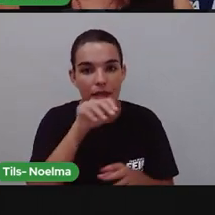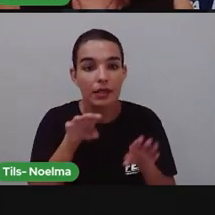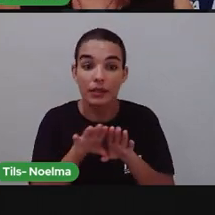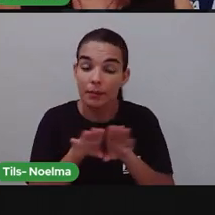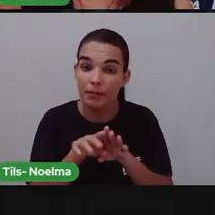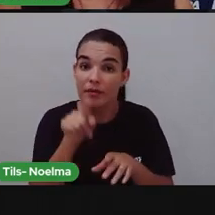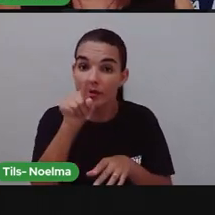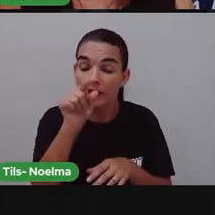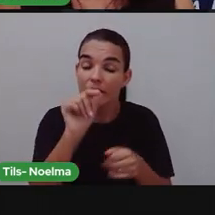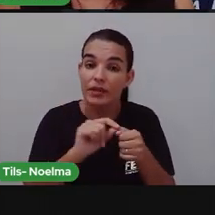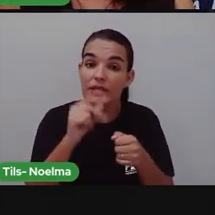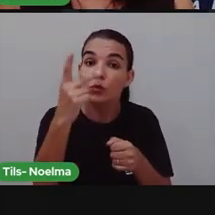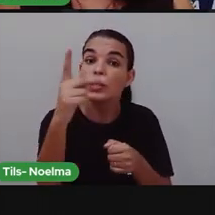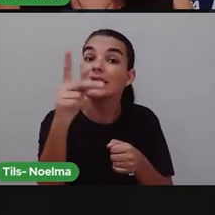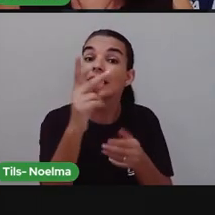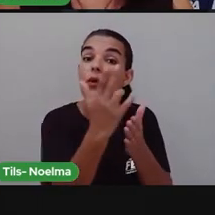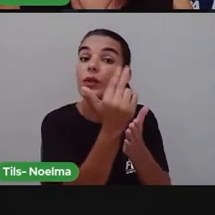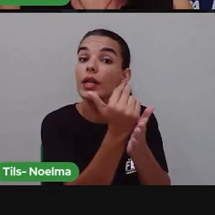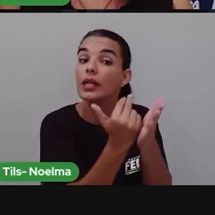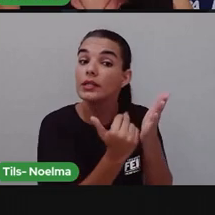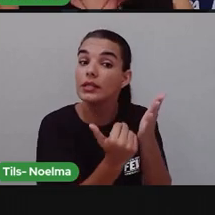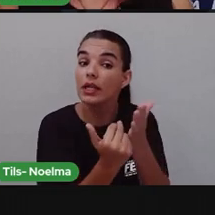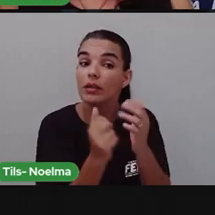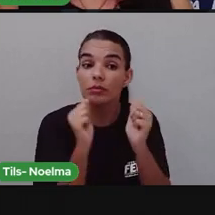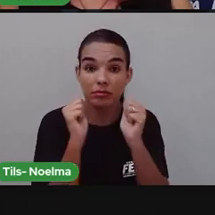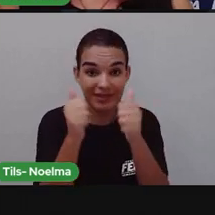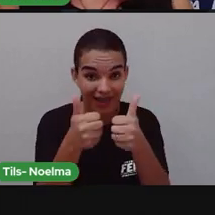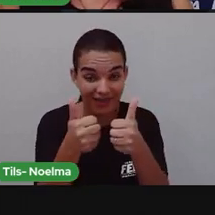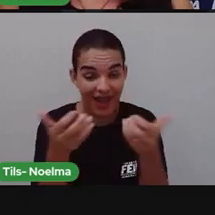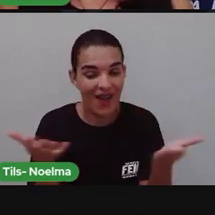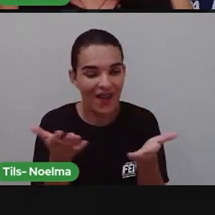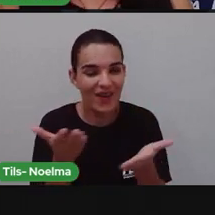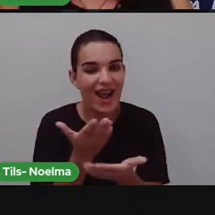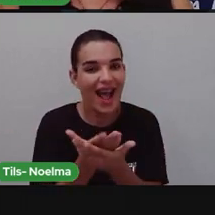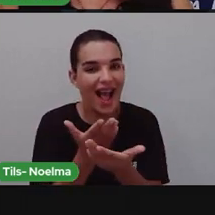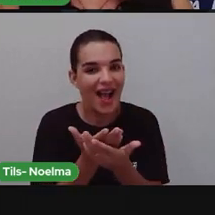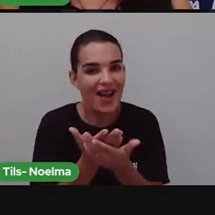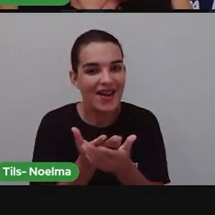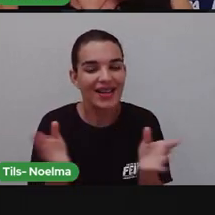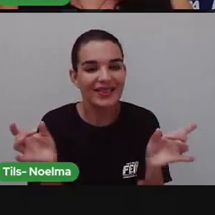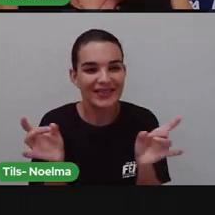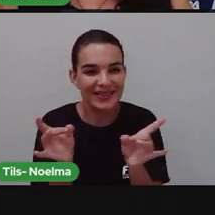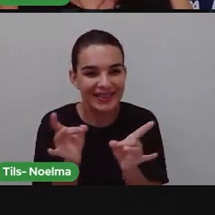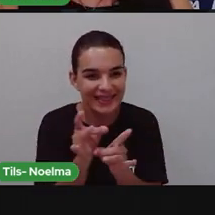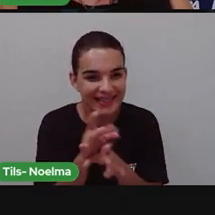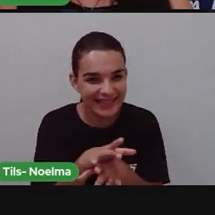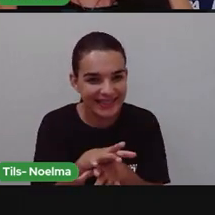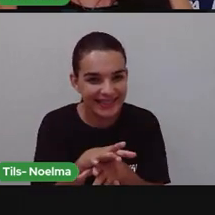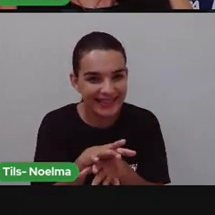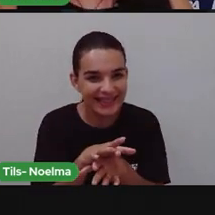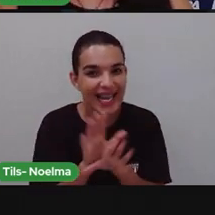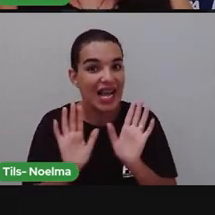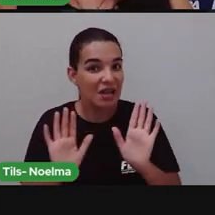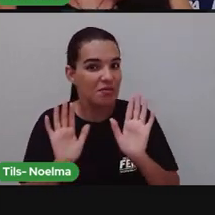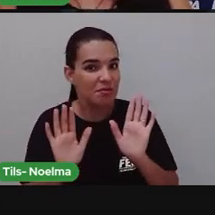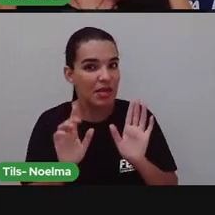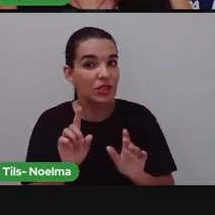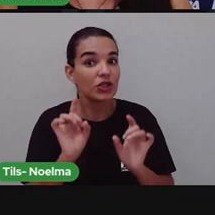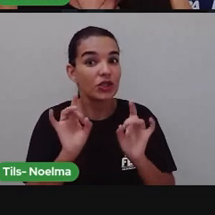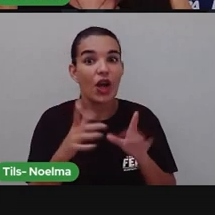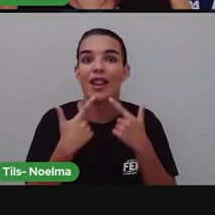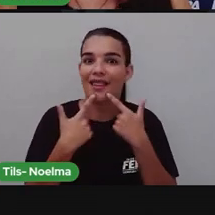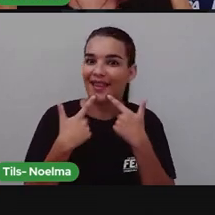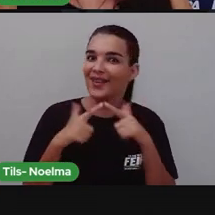autorretrato. A nossa aula, ela vai ficando por aqui. Peraí, é aula de